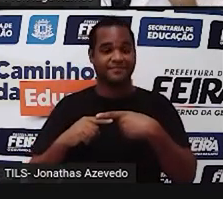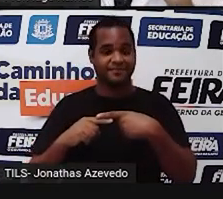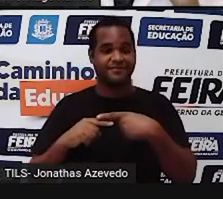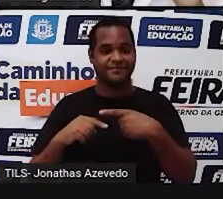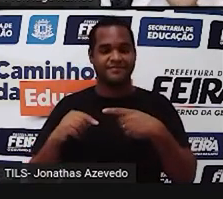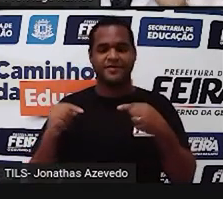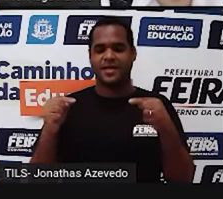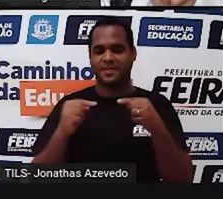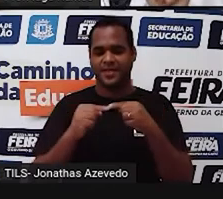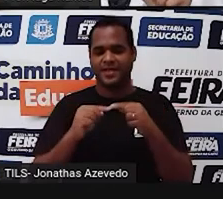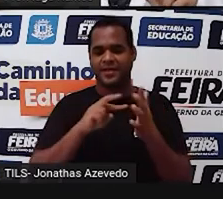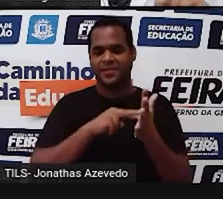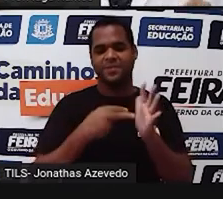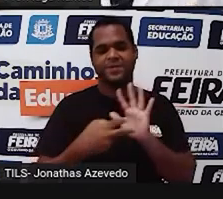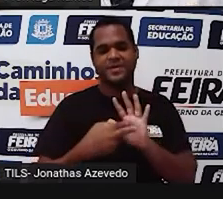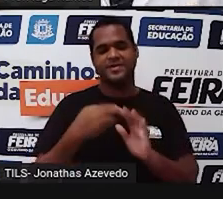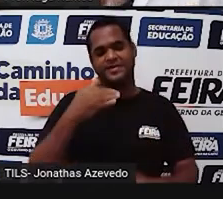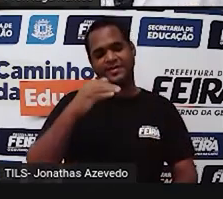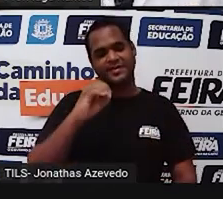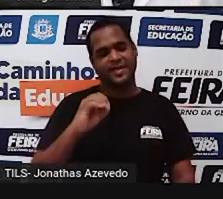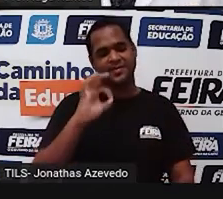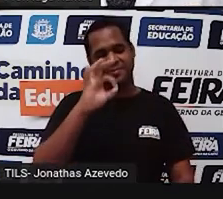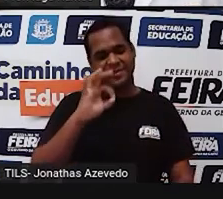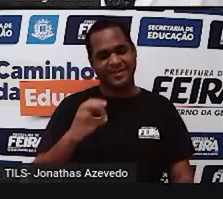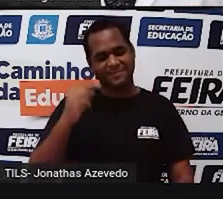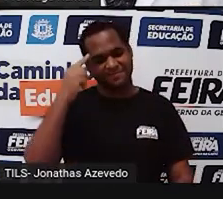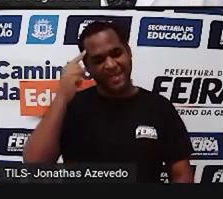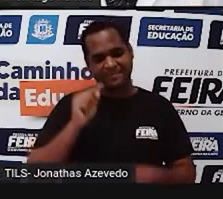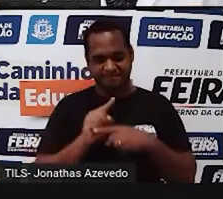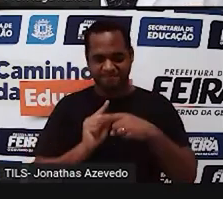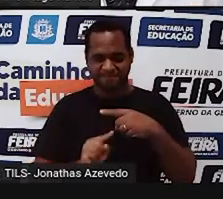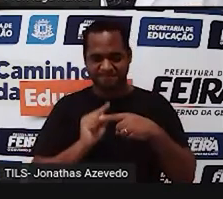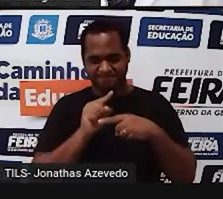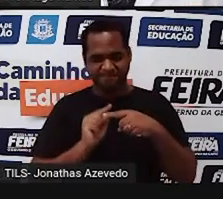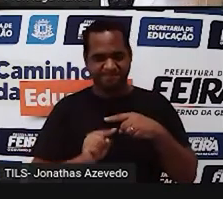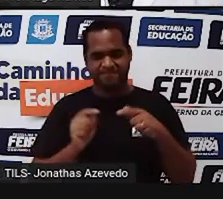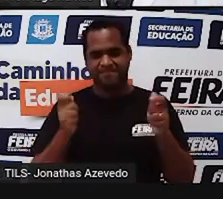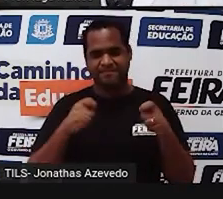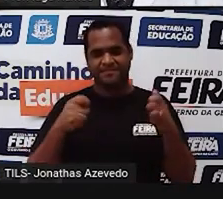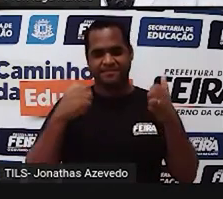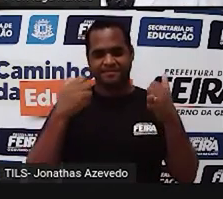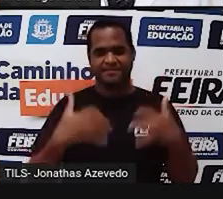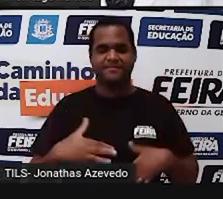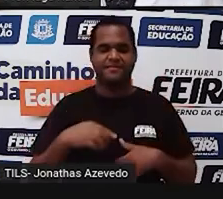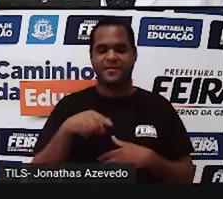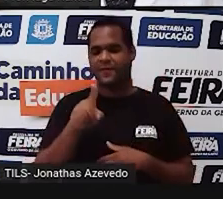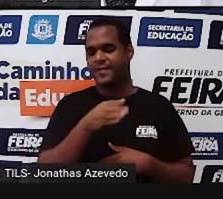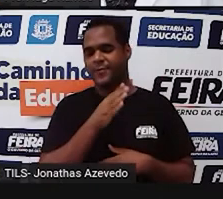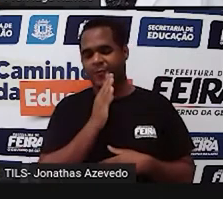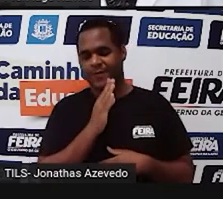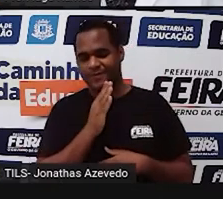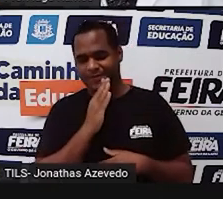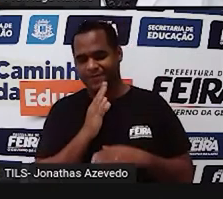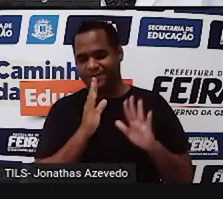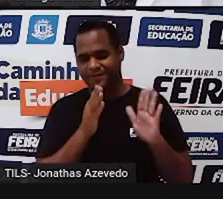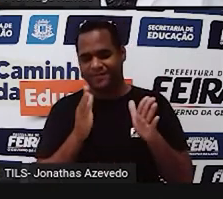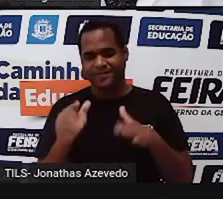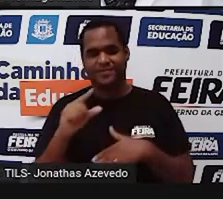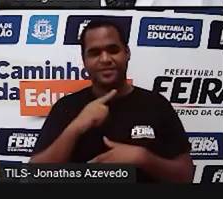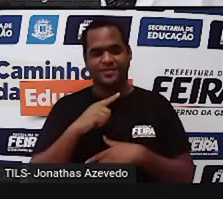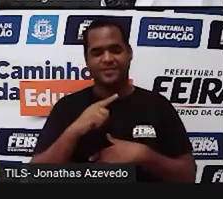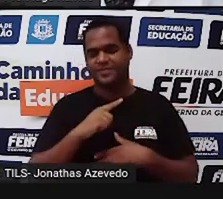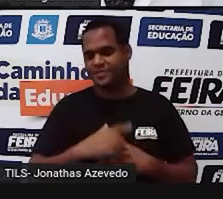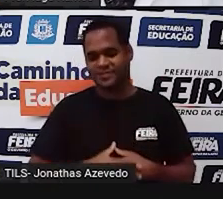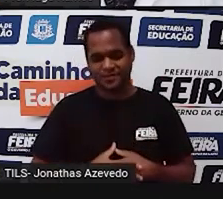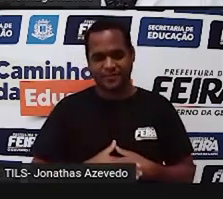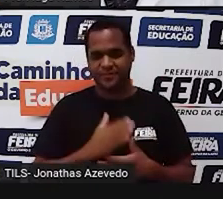embaixo e o tracinho da fração. Fração, essa forma de escrever que você, né, certamente já conhece por